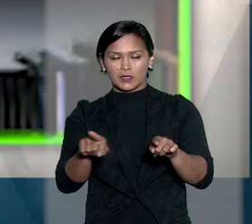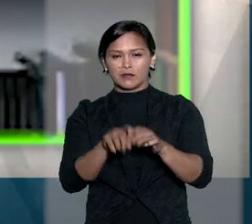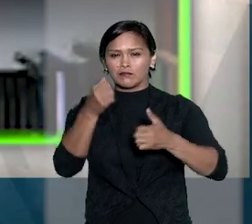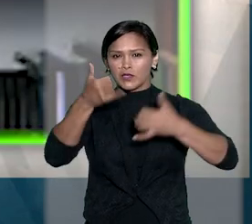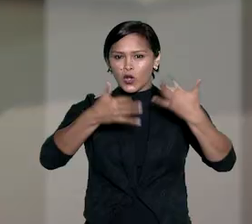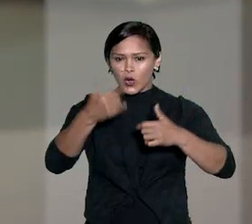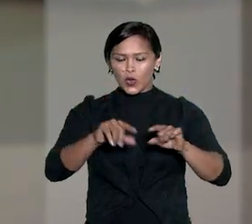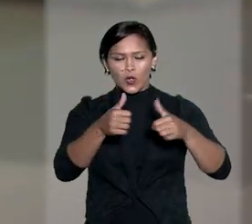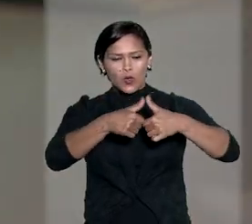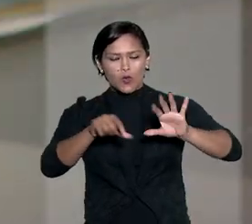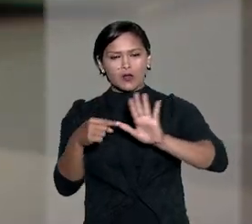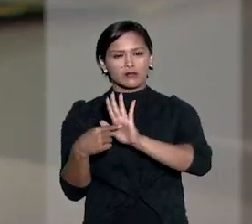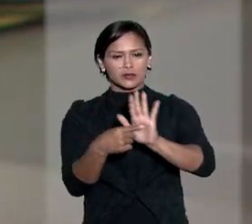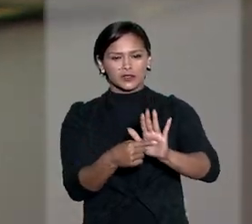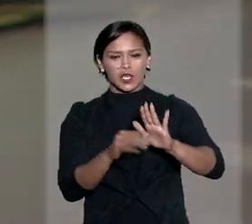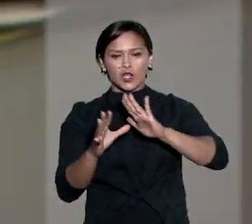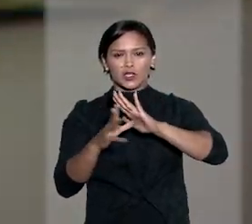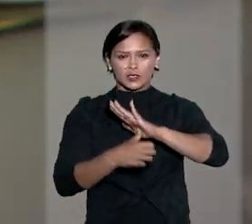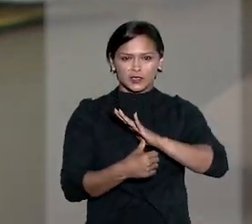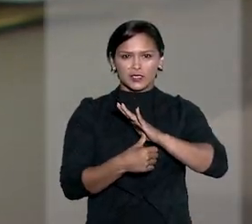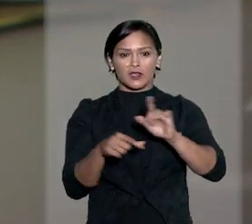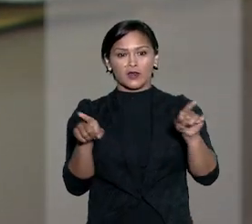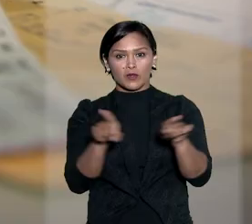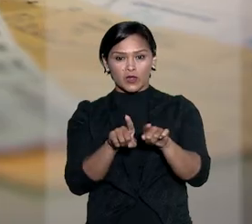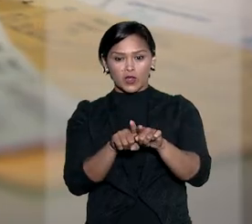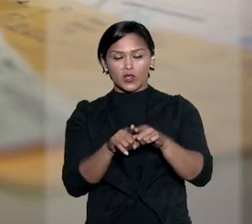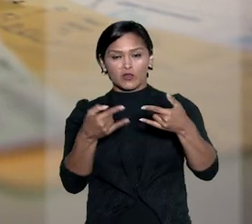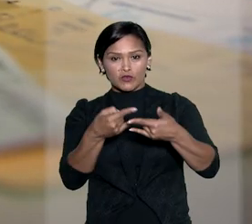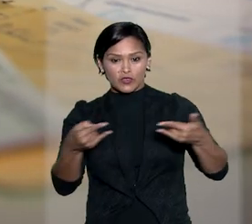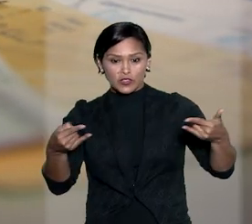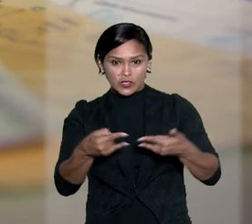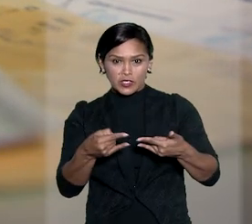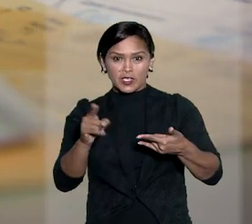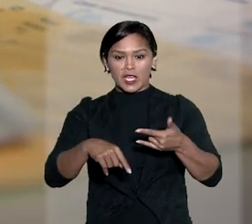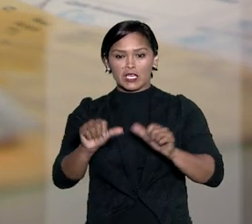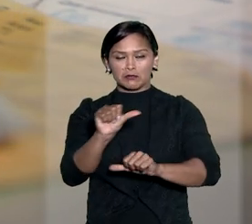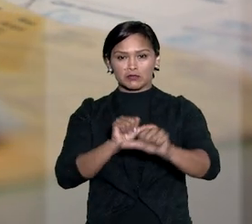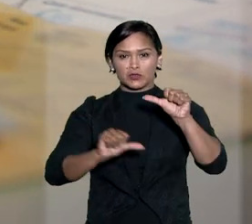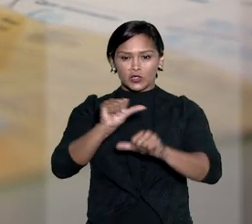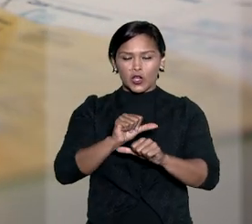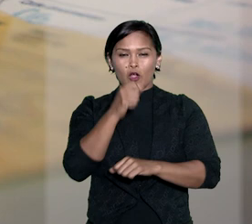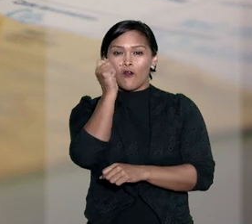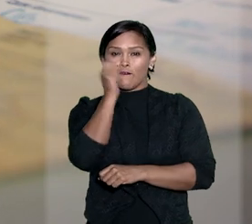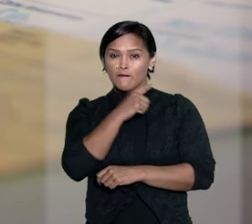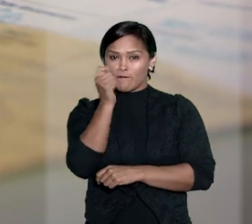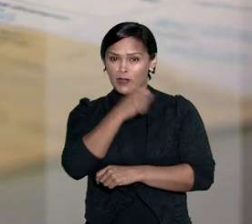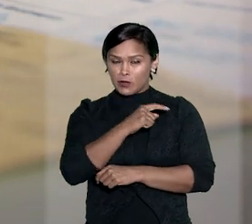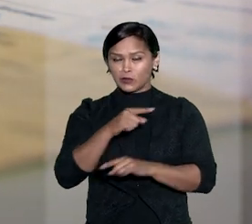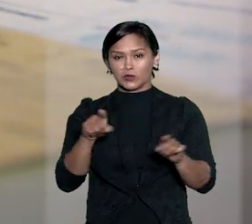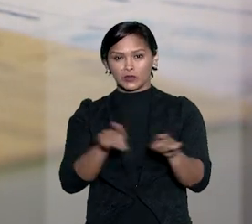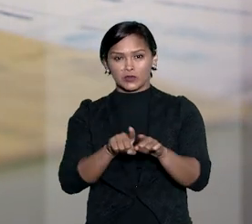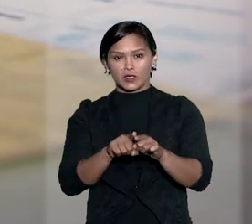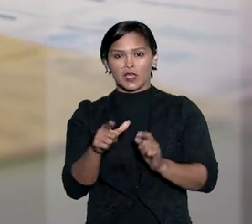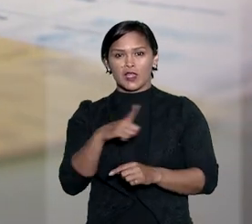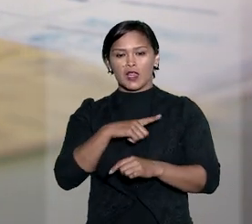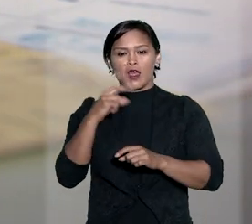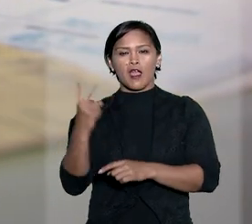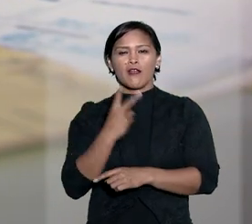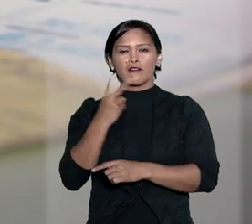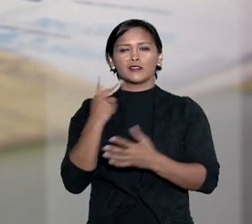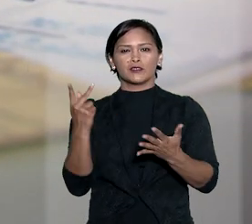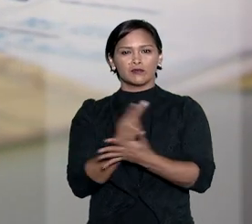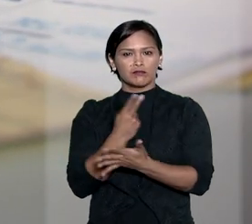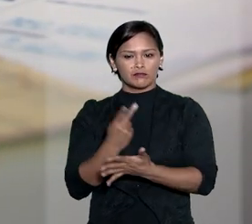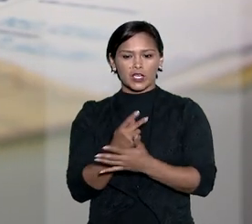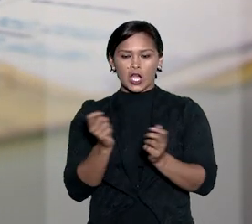explicou que quando se está diante de estelionato cometido por meio de cheques adulterados ou falsificados, a obtenção da